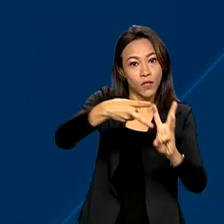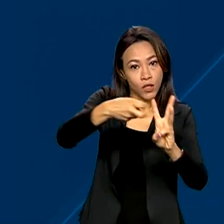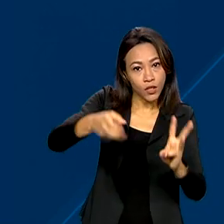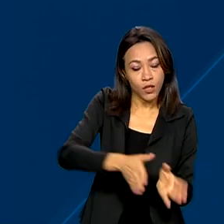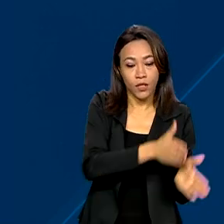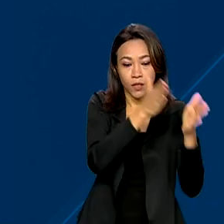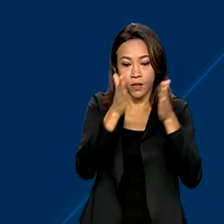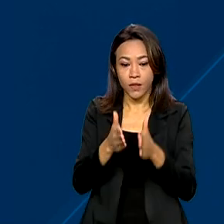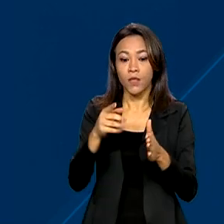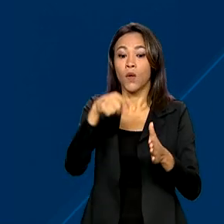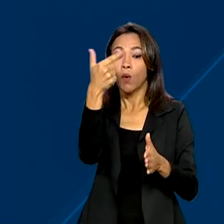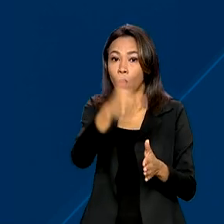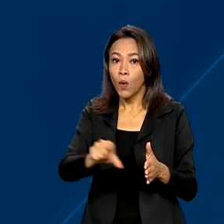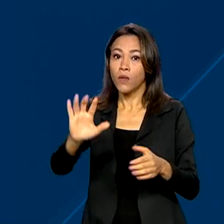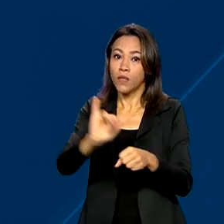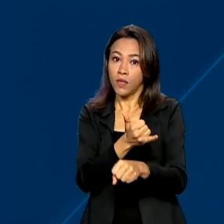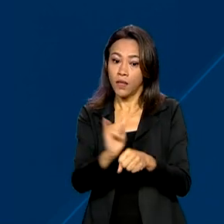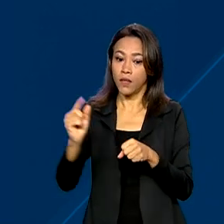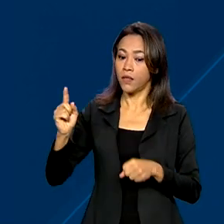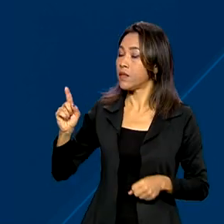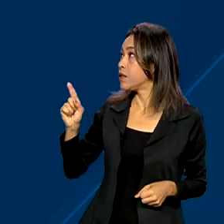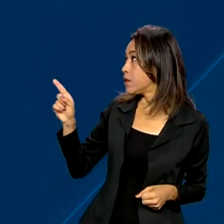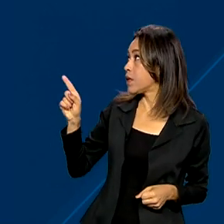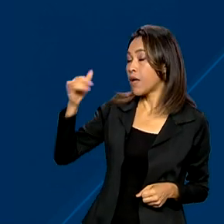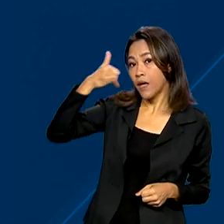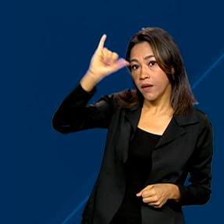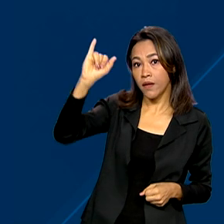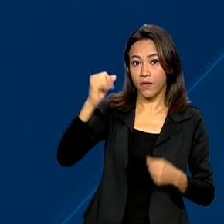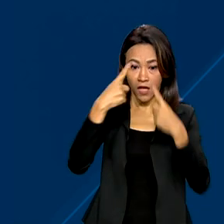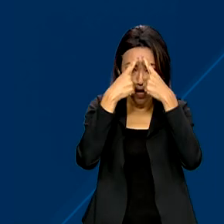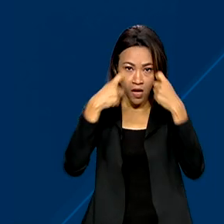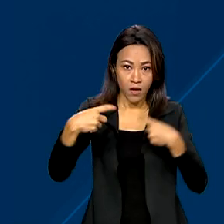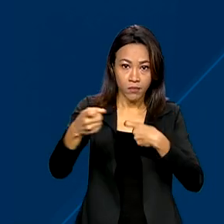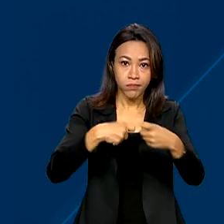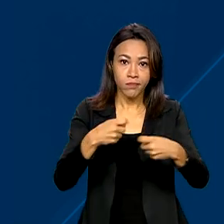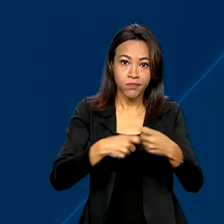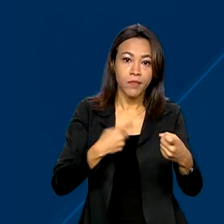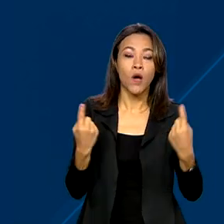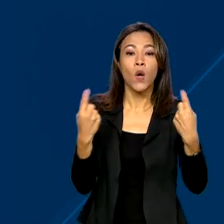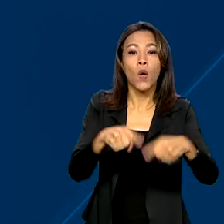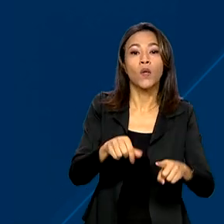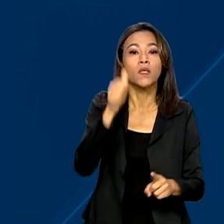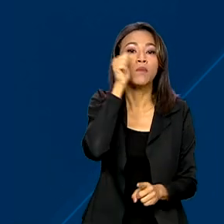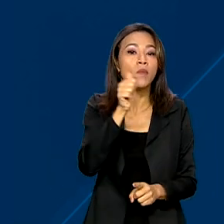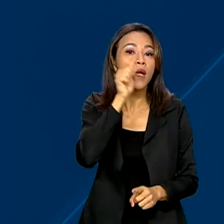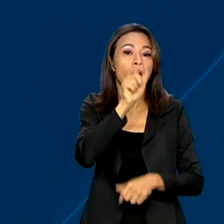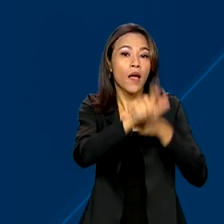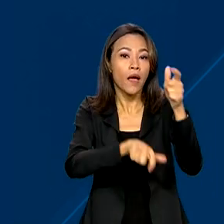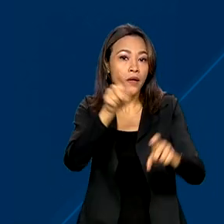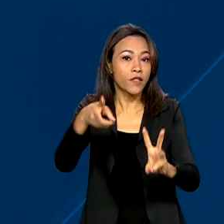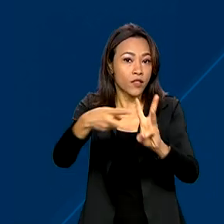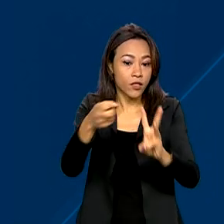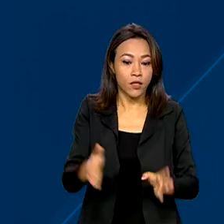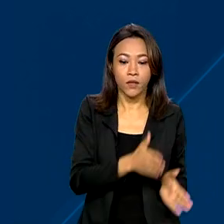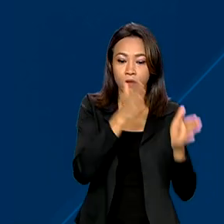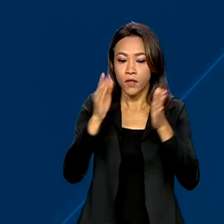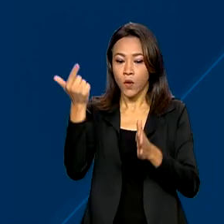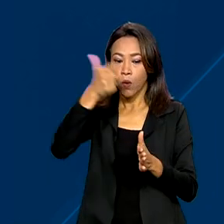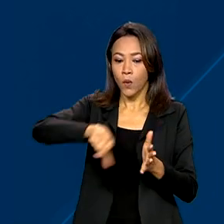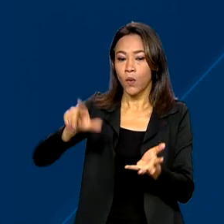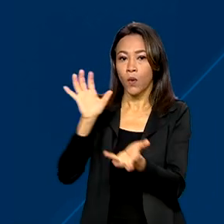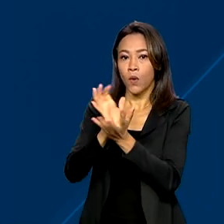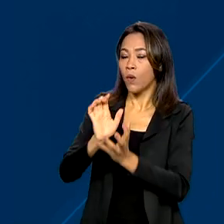voltadas em prevenções de violência sexual contra mulheres indígenas. Ações de prevenções de